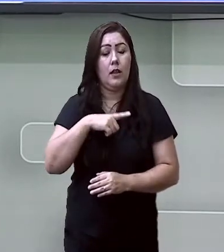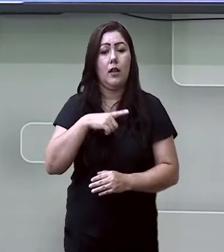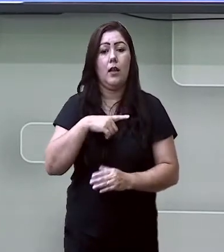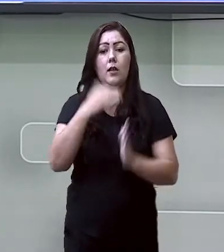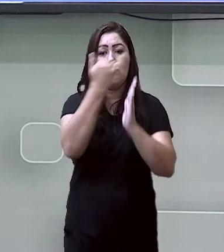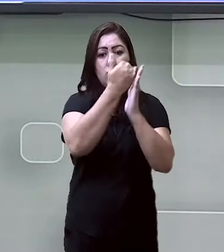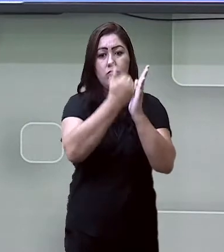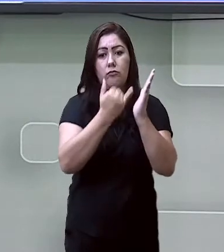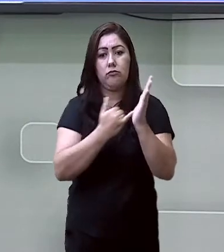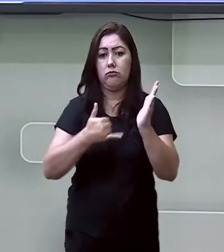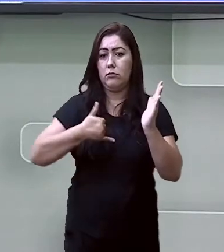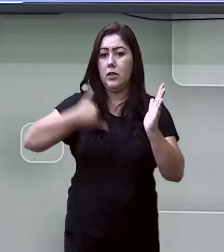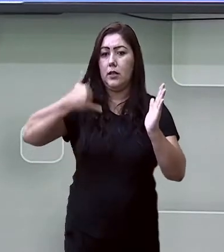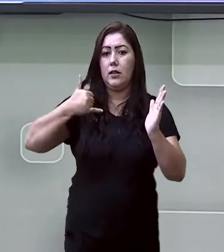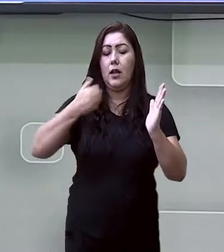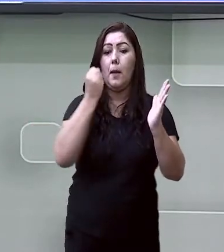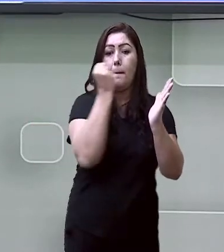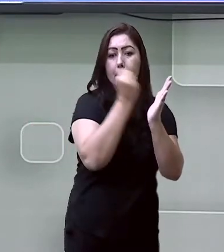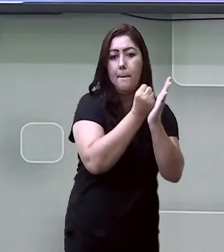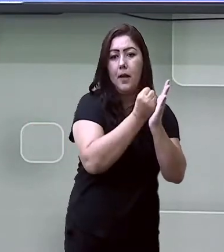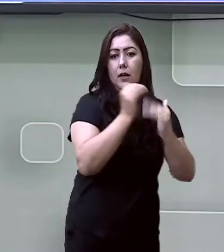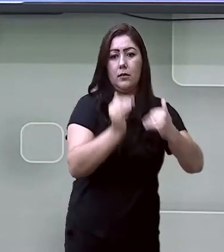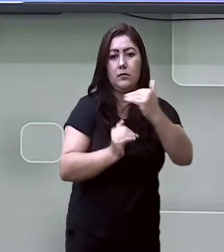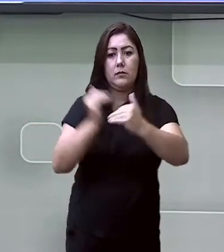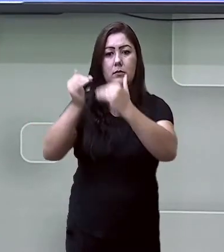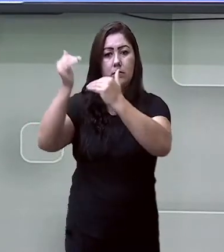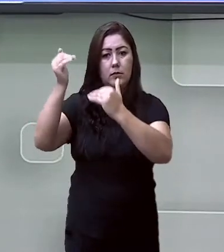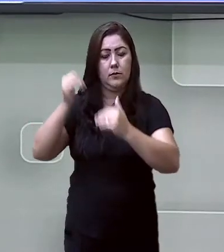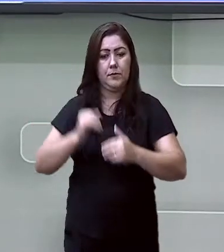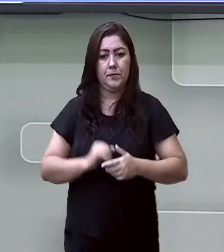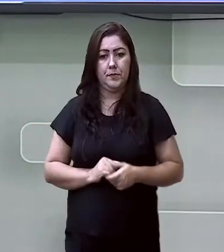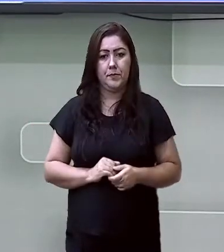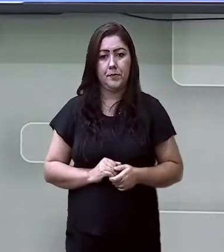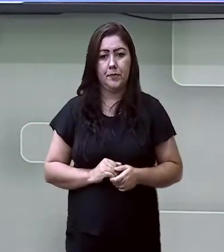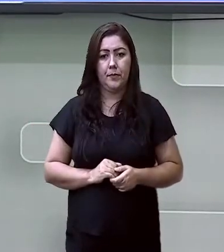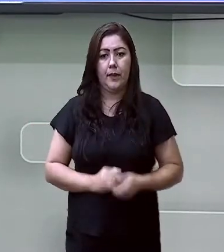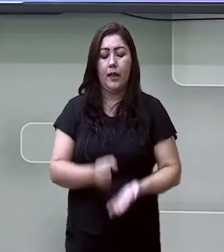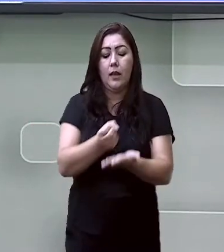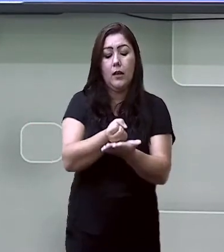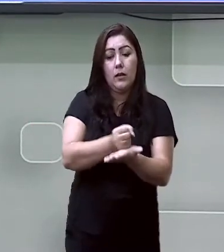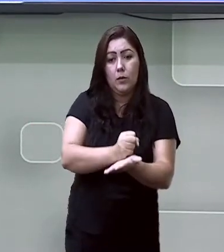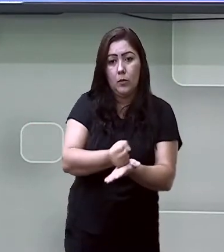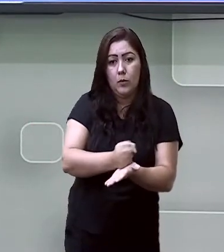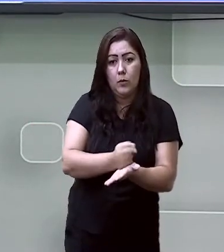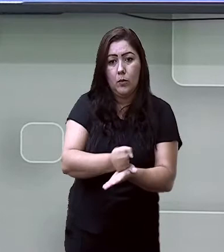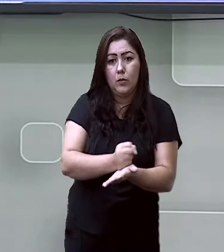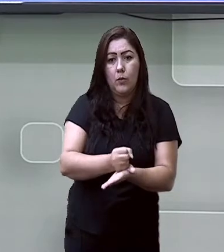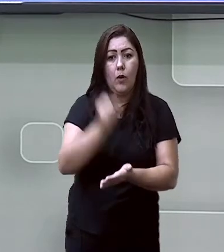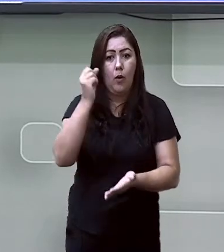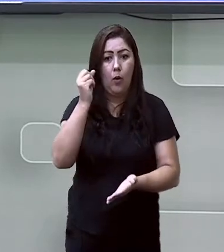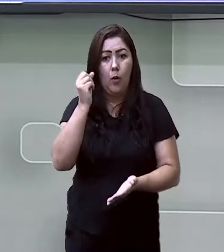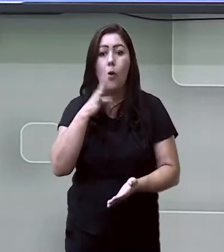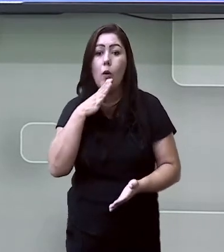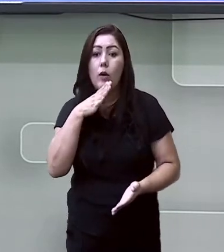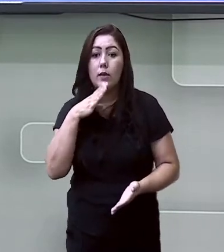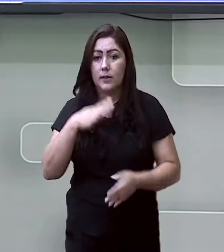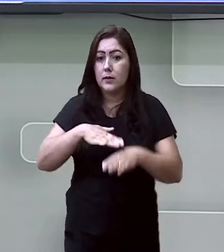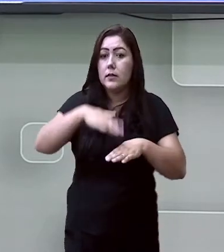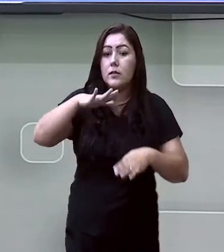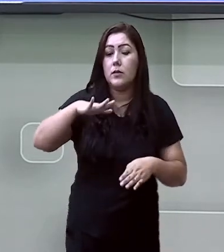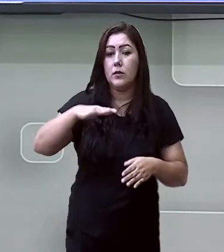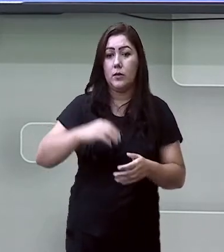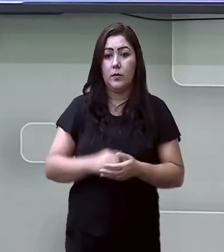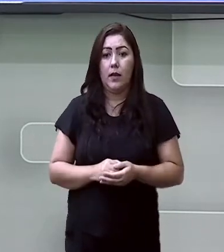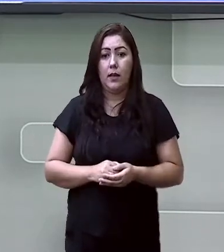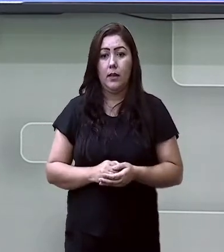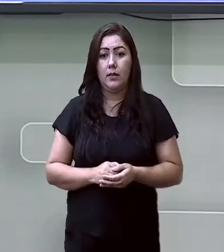chamamos de marcos do desenvolvimento. Os marcos motores, eles são os mais conhecidos, a idade de rolar,